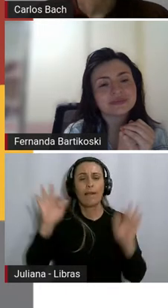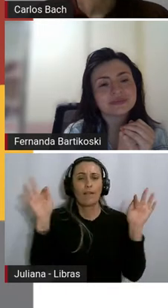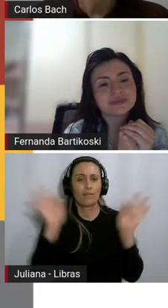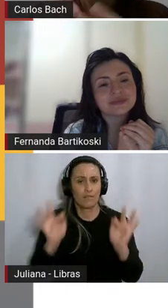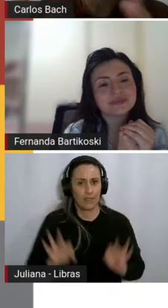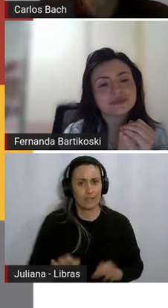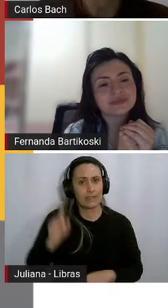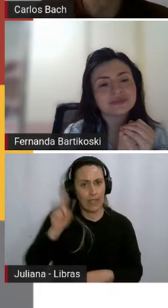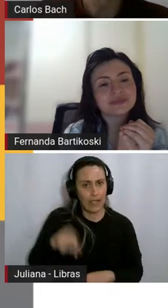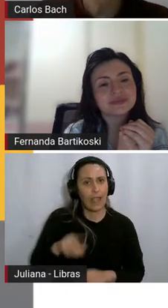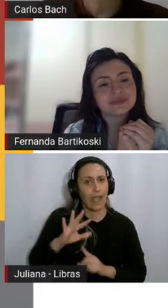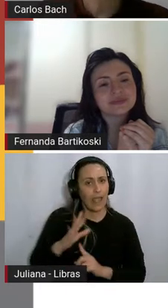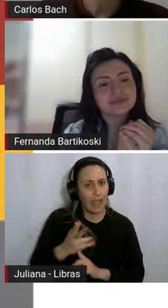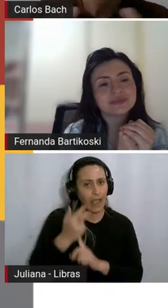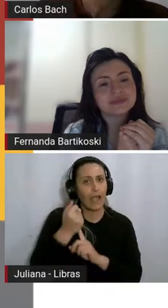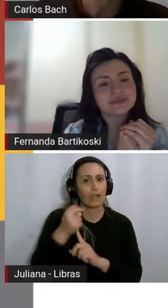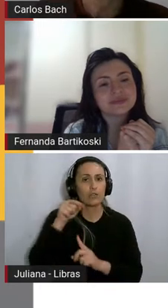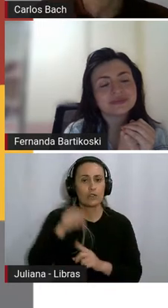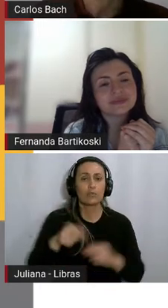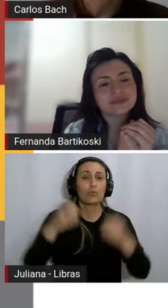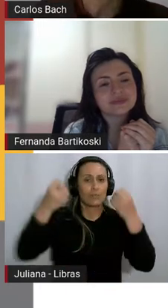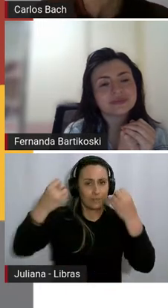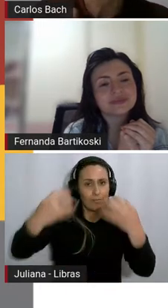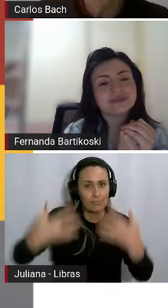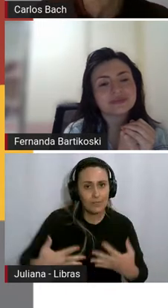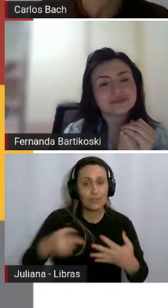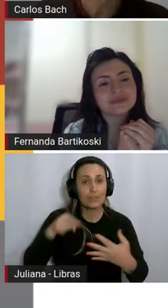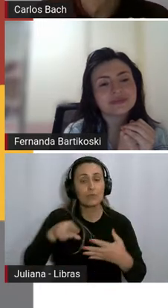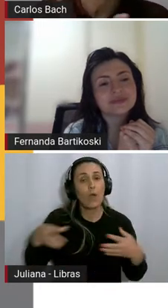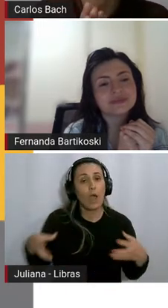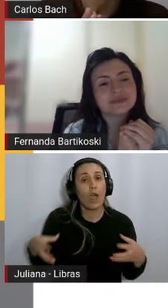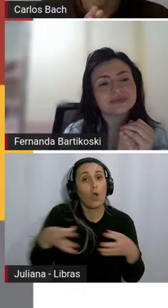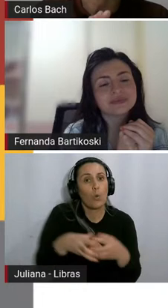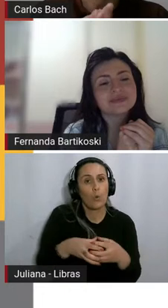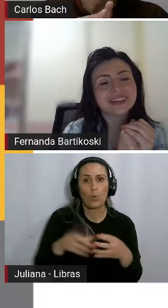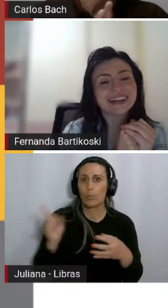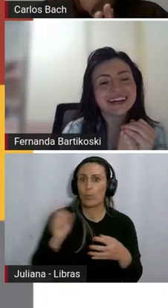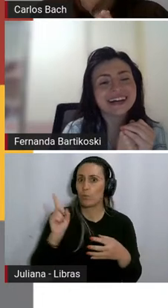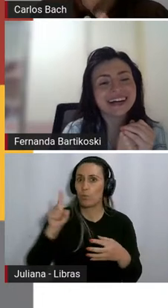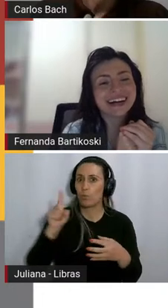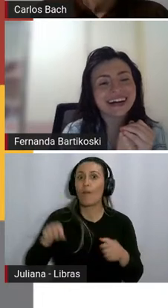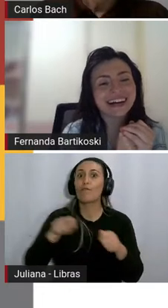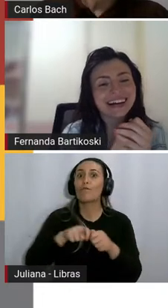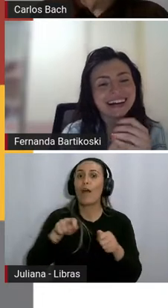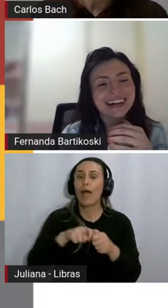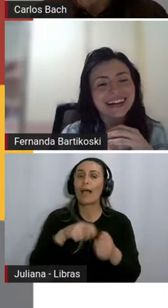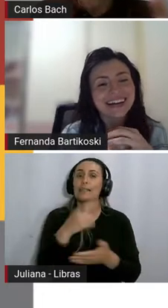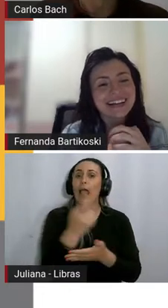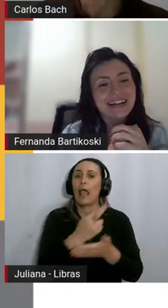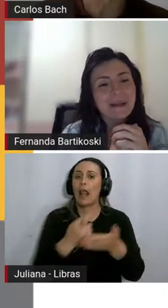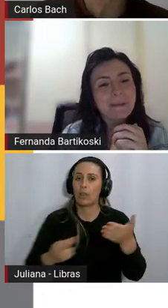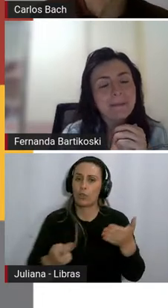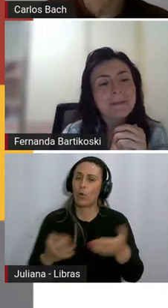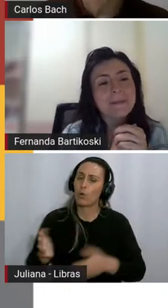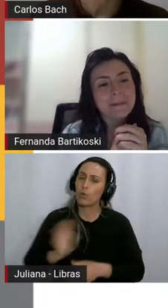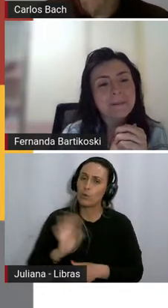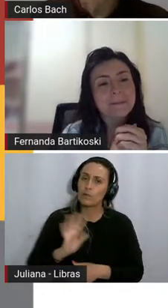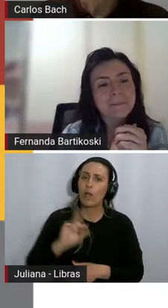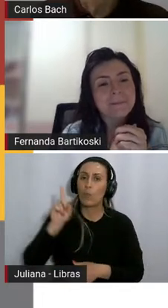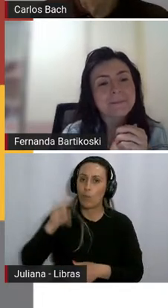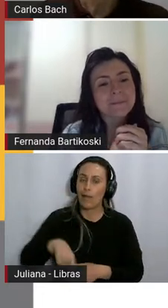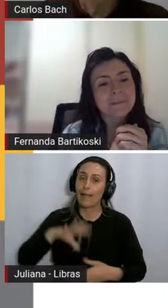explique esse explique gente é dentro do grupo não é para eles fazerem uma dissertação lá sobre o é dentro do grupo fazer essa